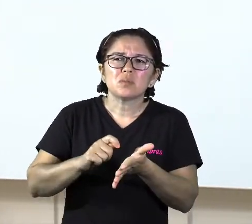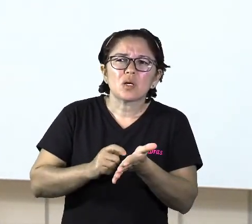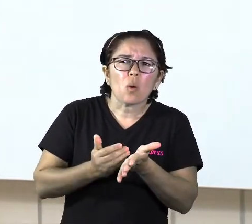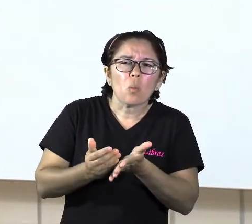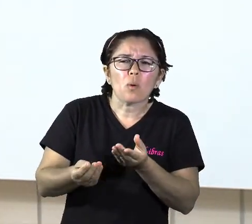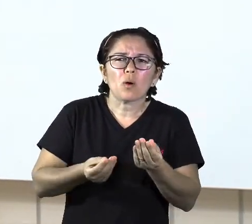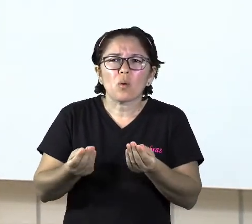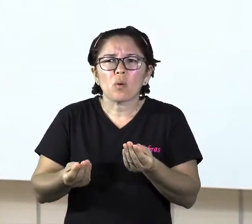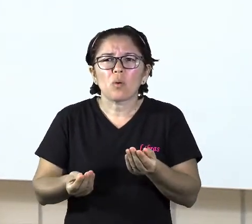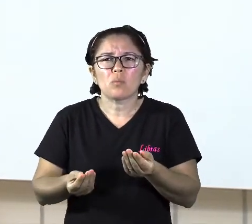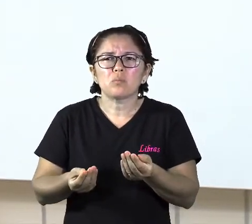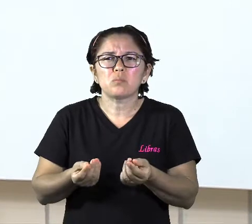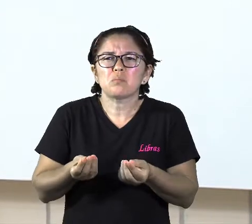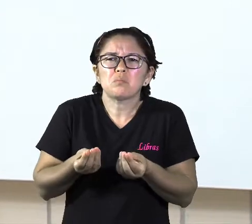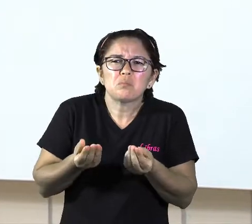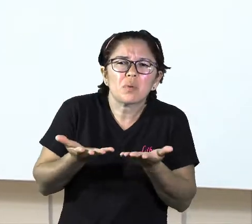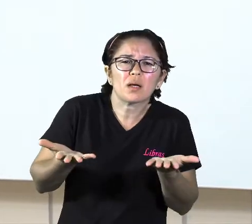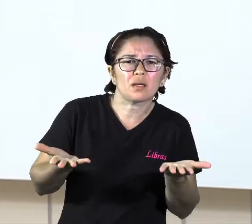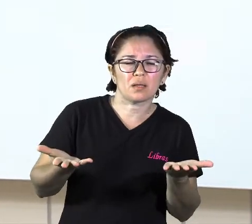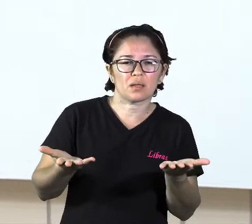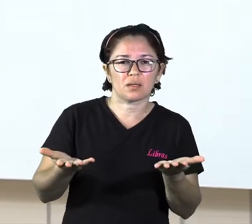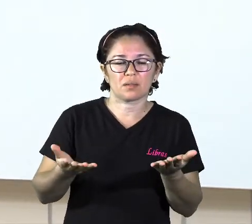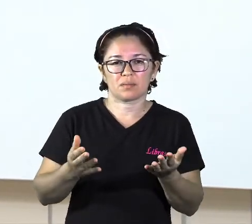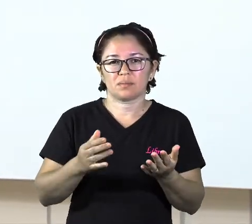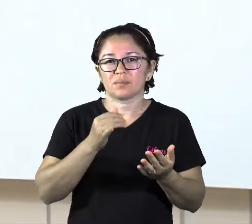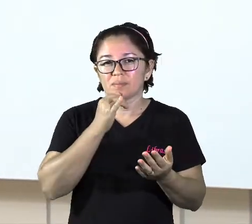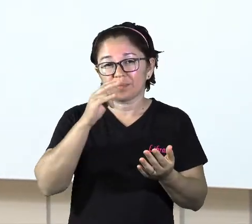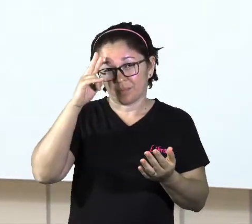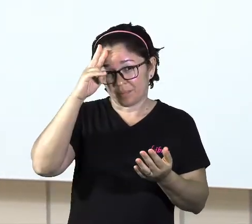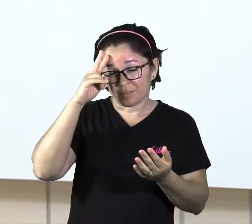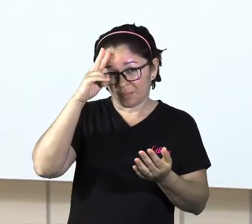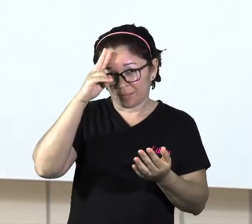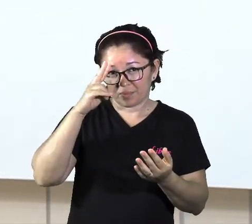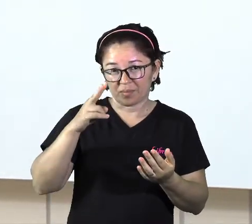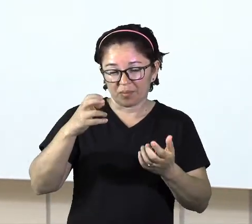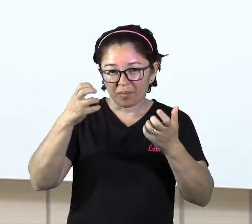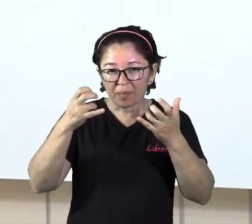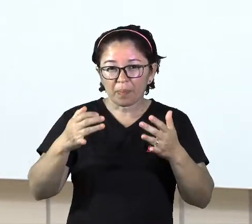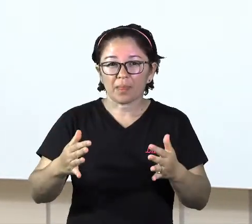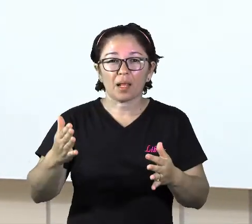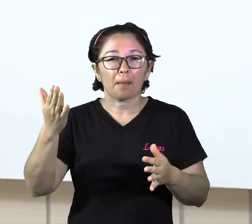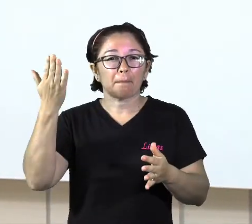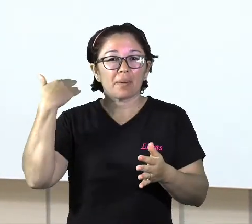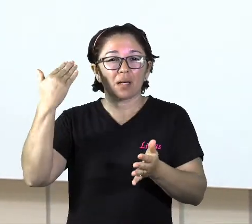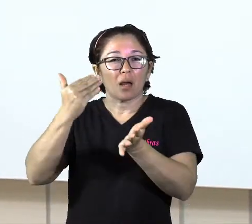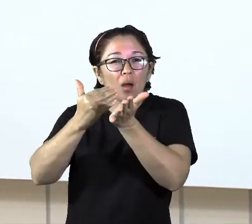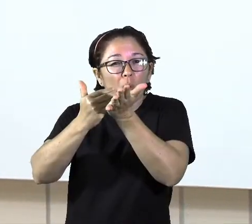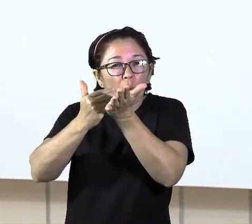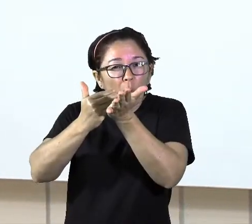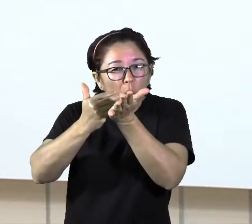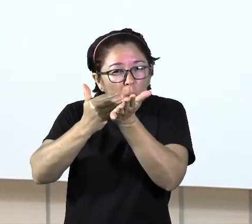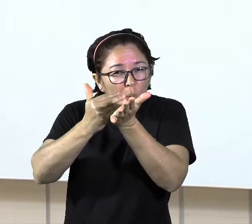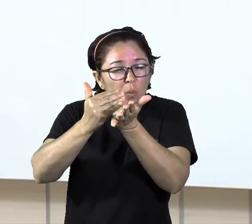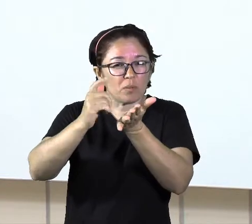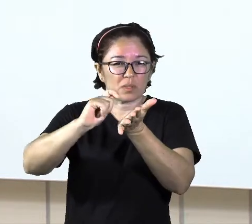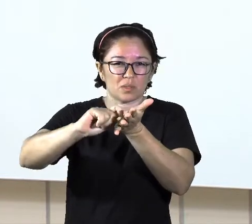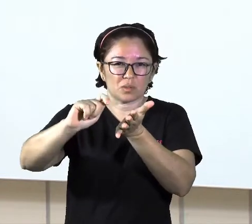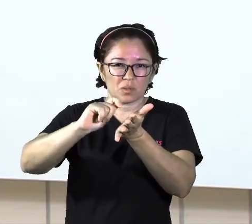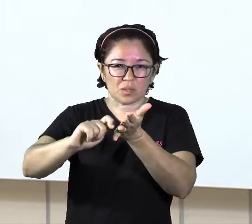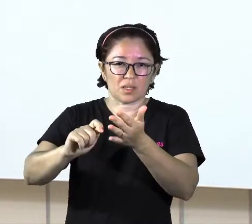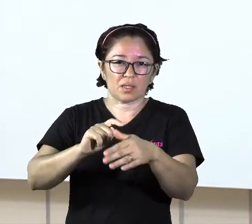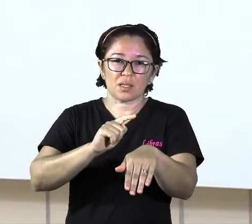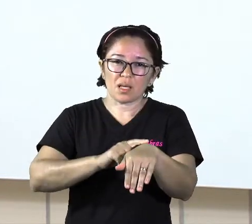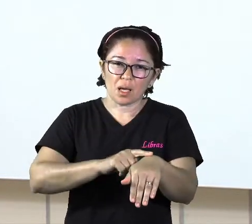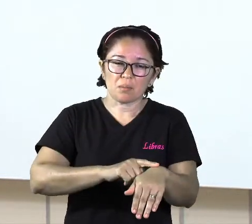escrita foi criada em diferentes períodos da história. Isso mesmo. E várias